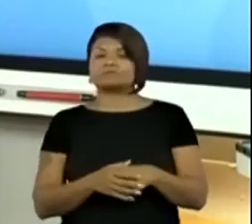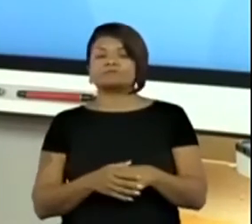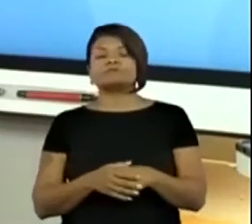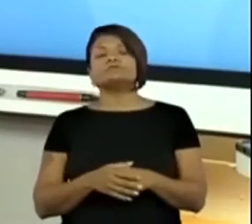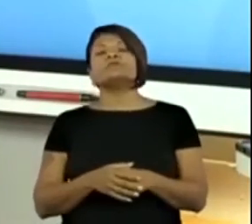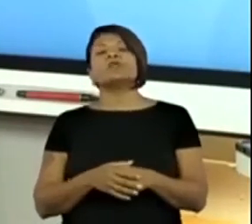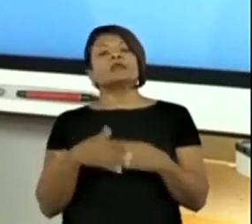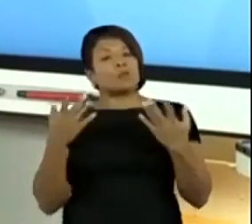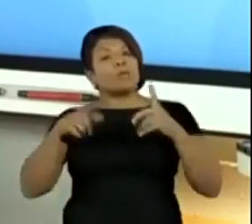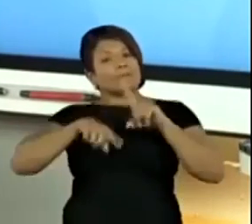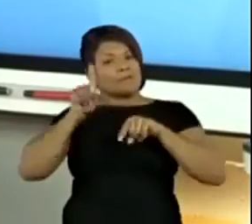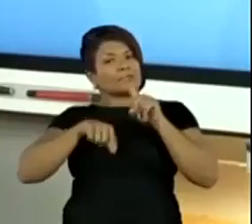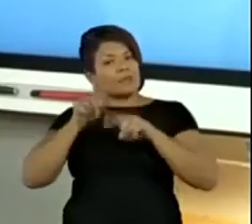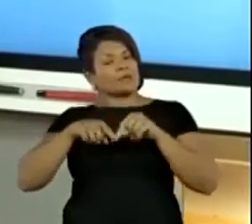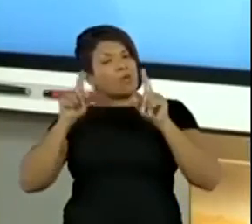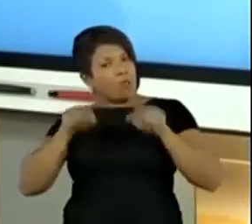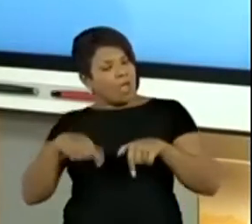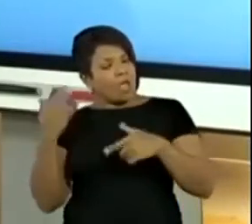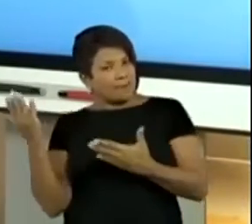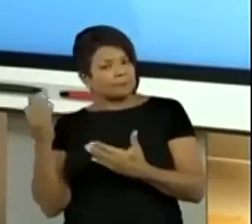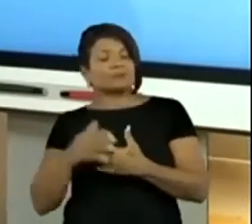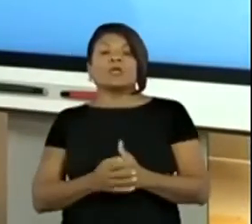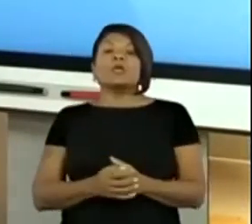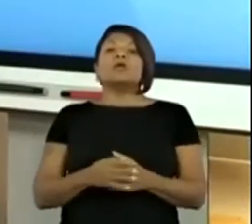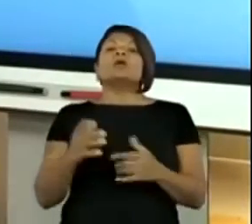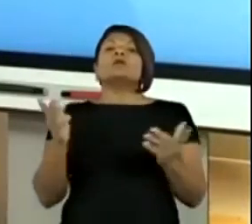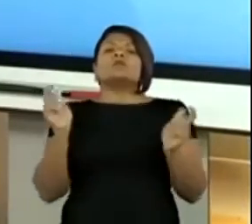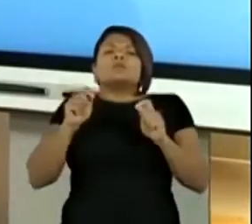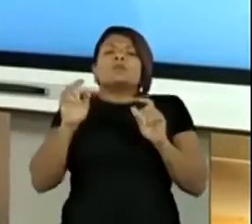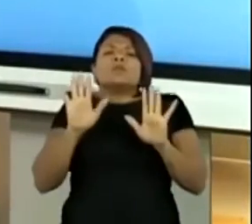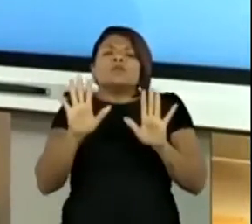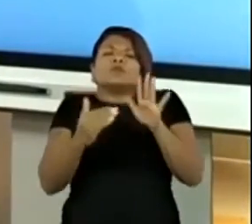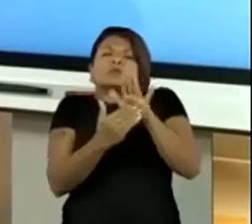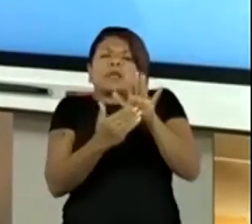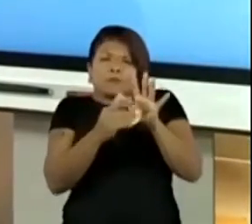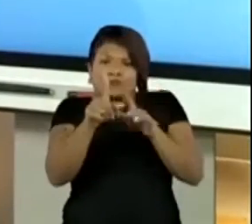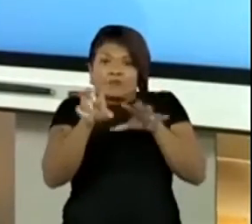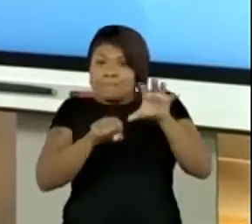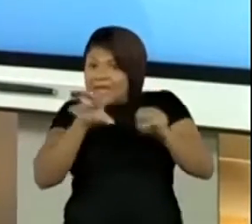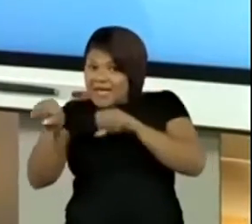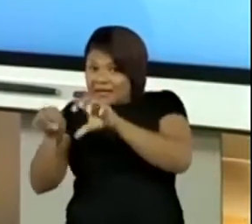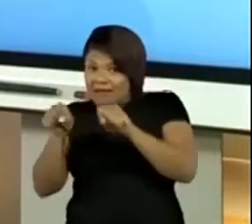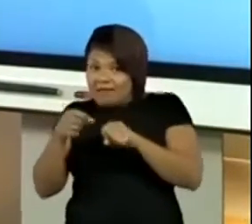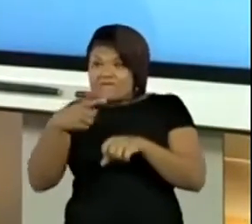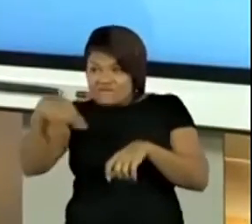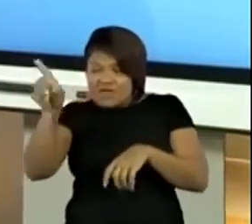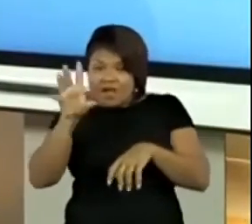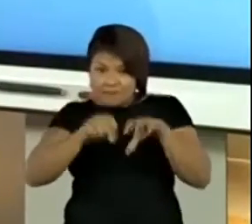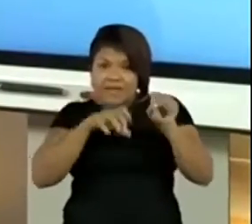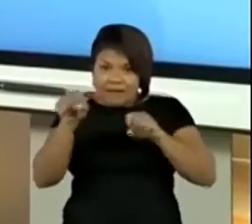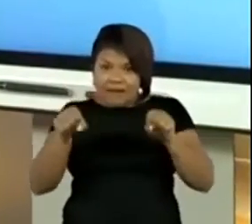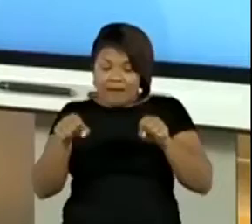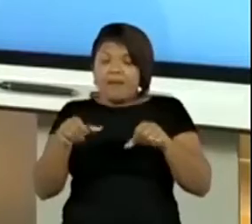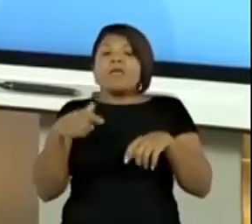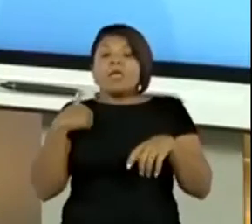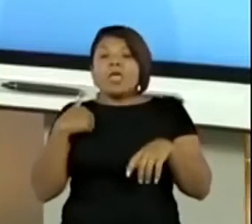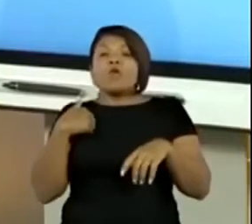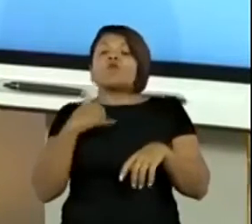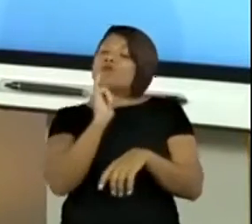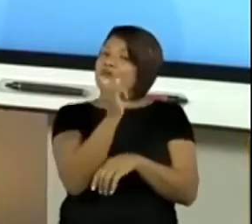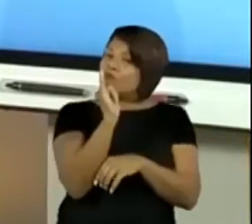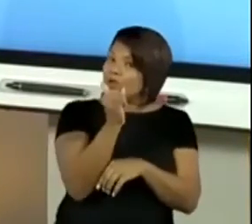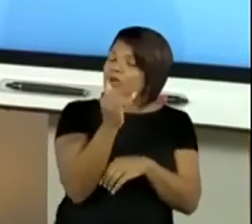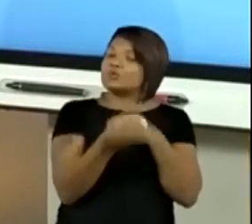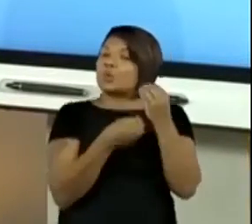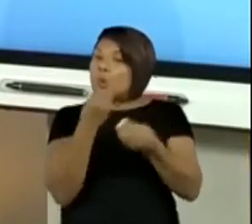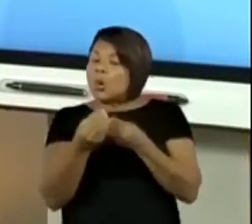os materiais. Então, eu vou dar um tempinho para vocês e pegarem esse material. Enquanto vocês pegam o material, eu vou falando a origem do